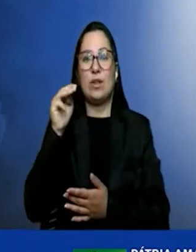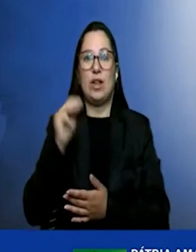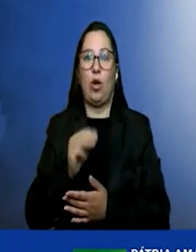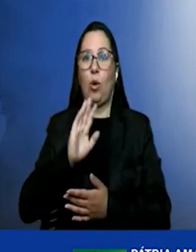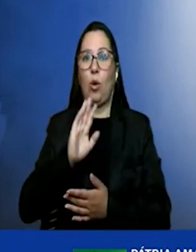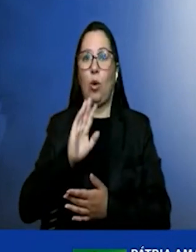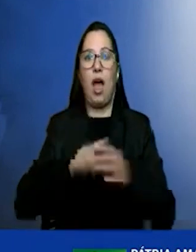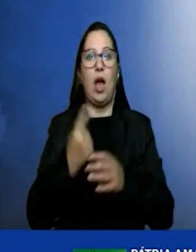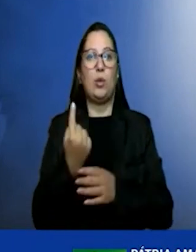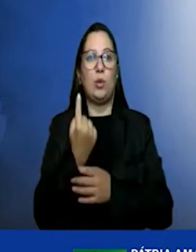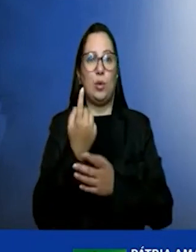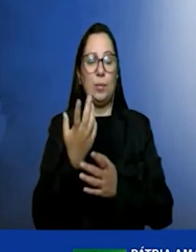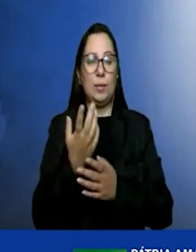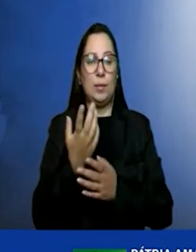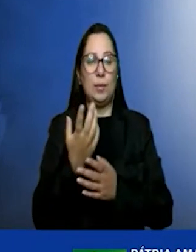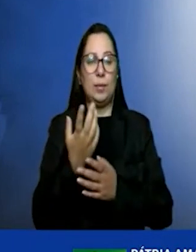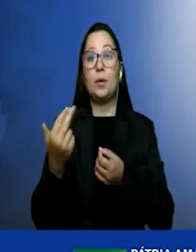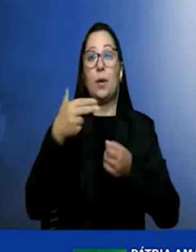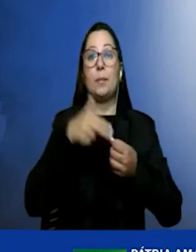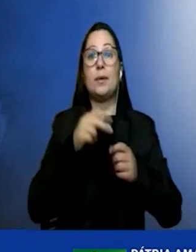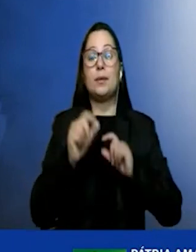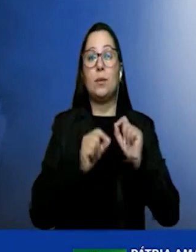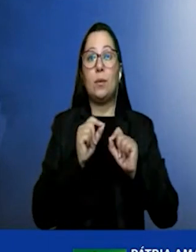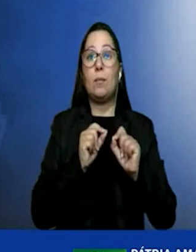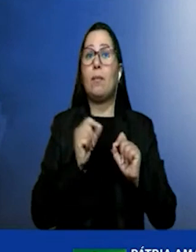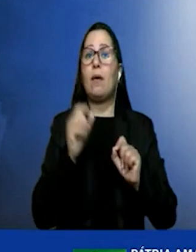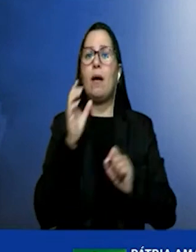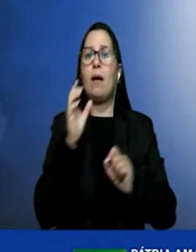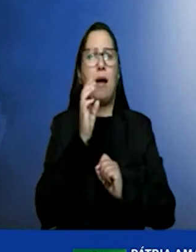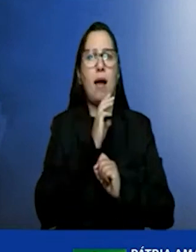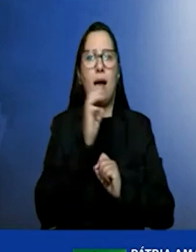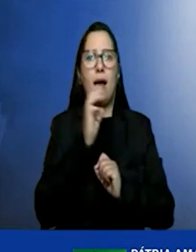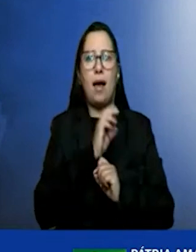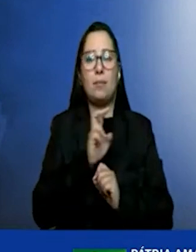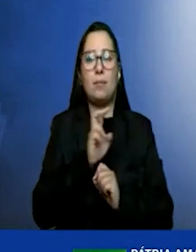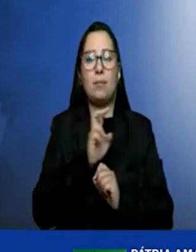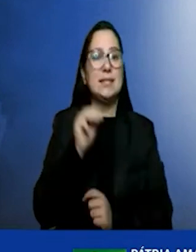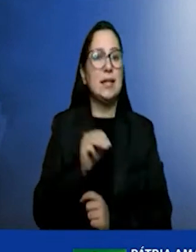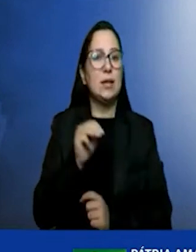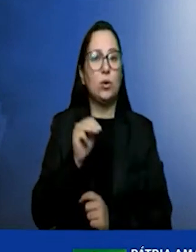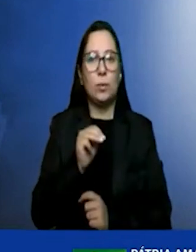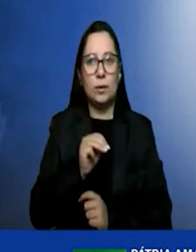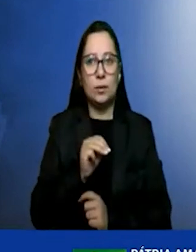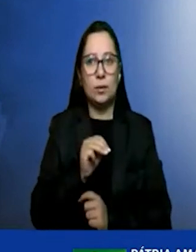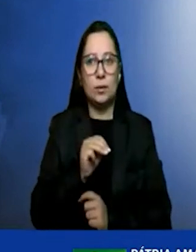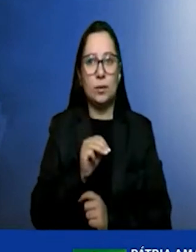abastecimento, ele é bastante rápido, um abastecimento de cinco minutos, mas só para dar uma